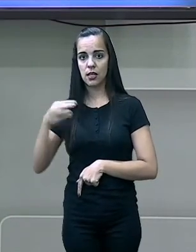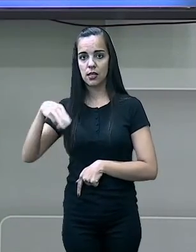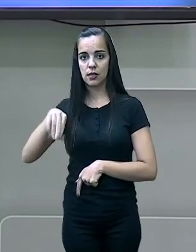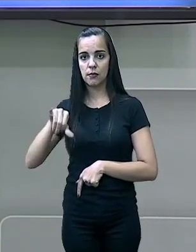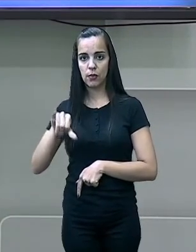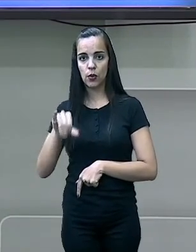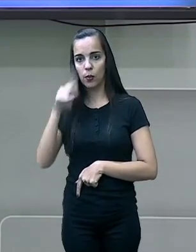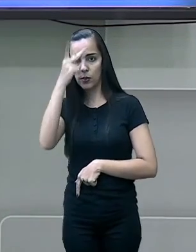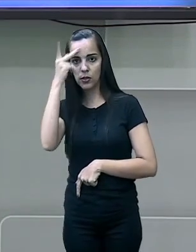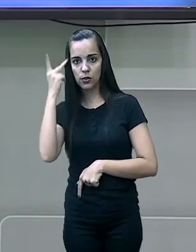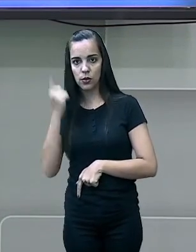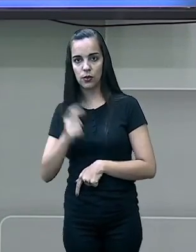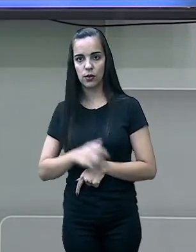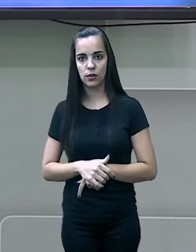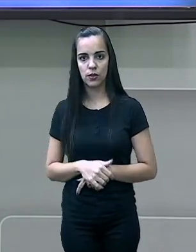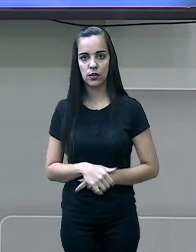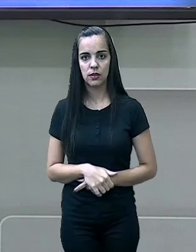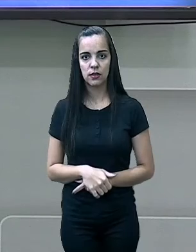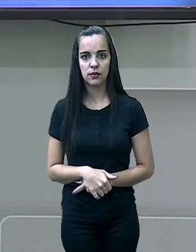Ok?